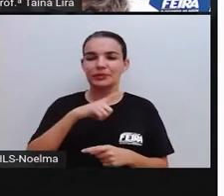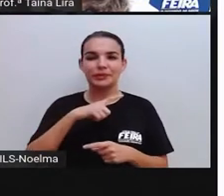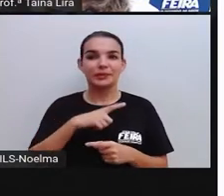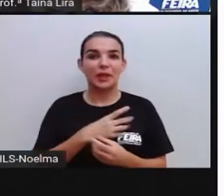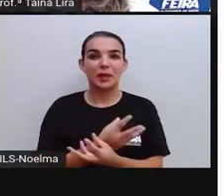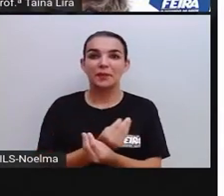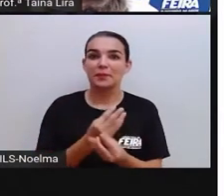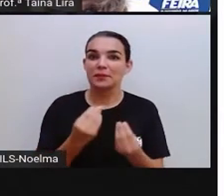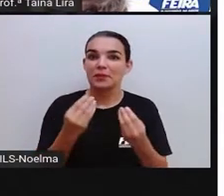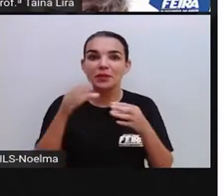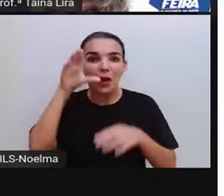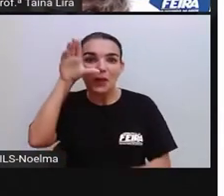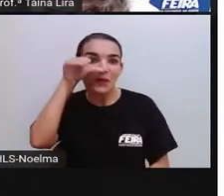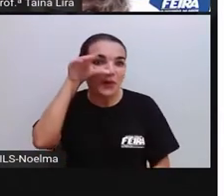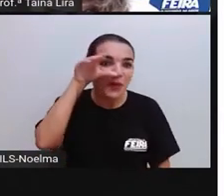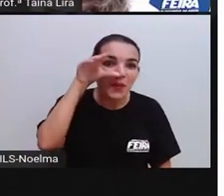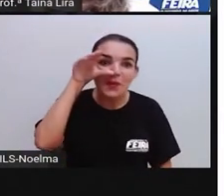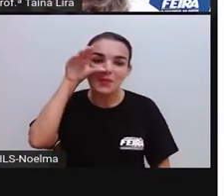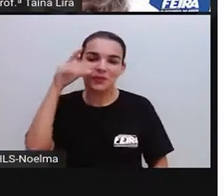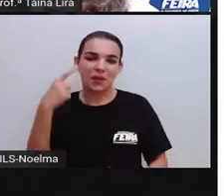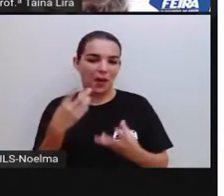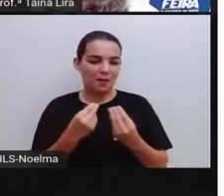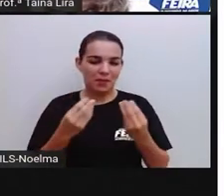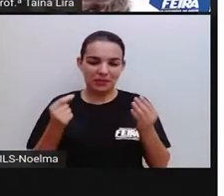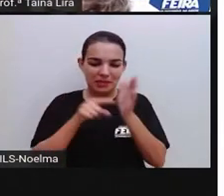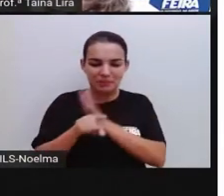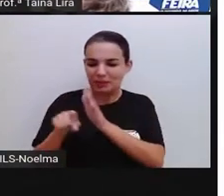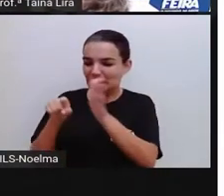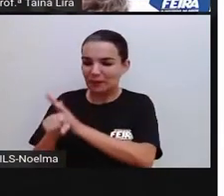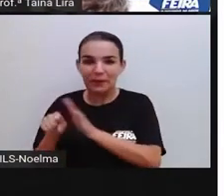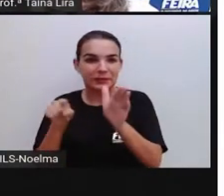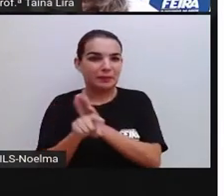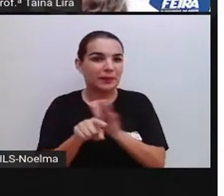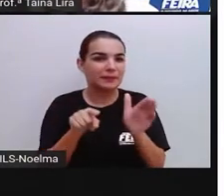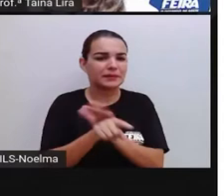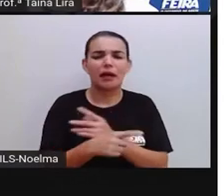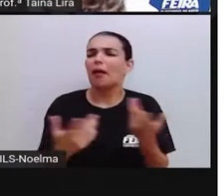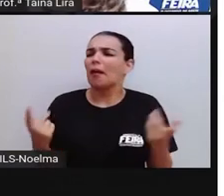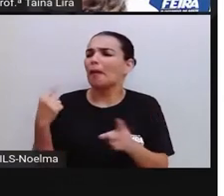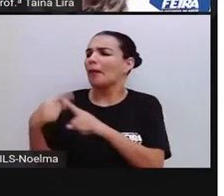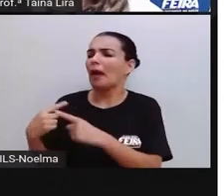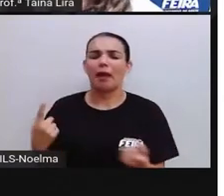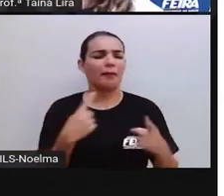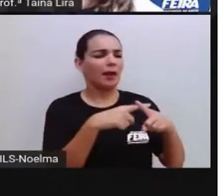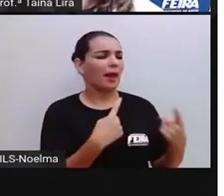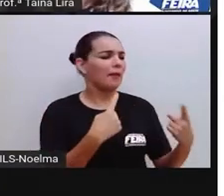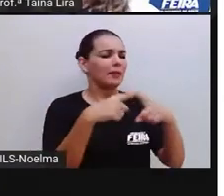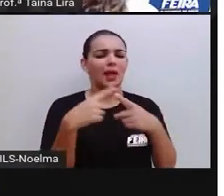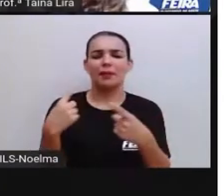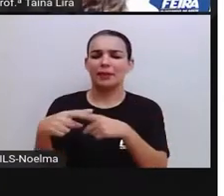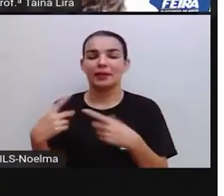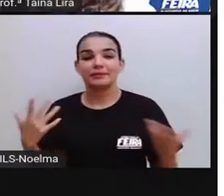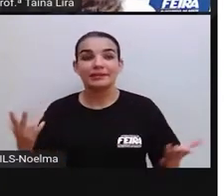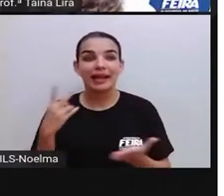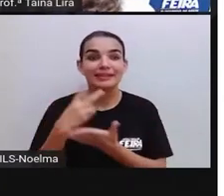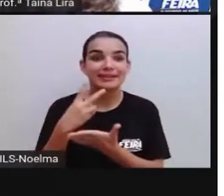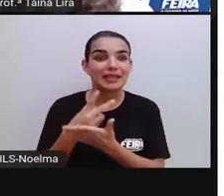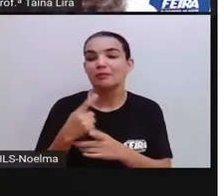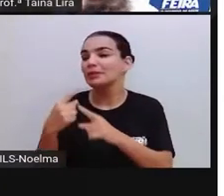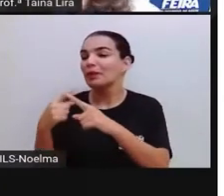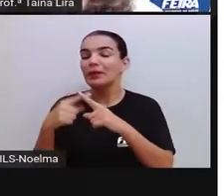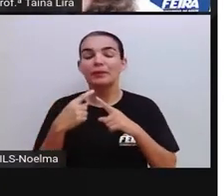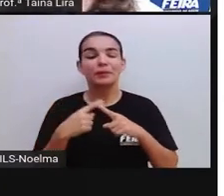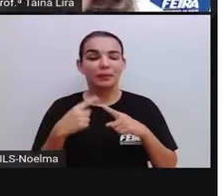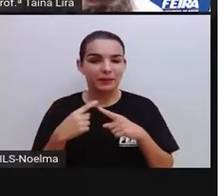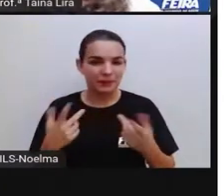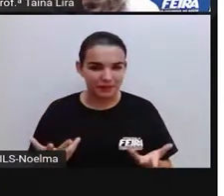curioso. E ele sempre pergunta, né? O porquê das coisas. Por que isso? Por que aquilo?